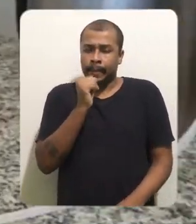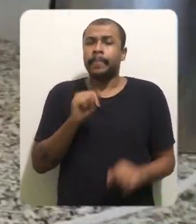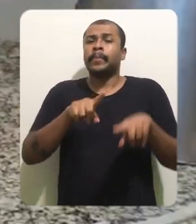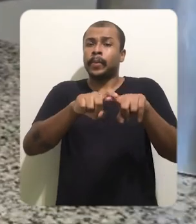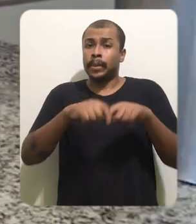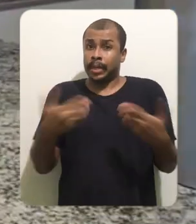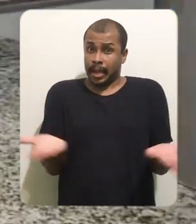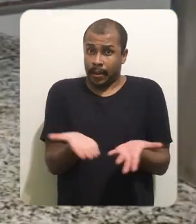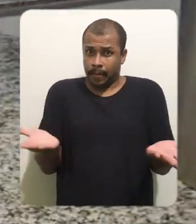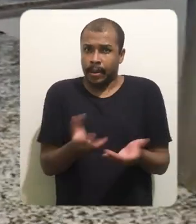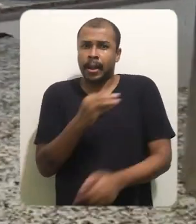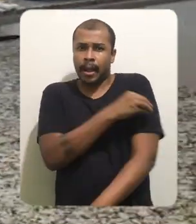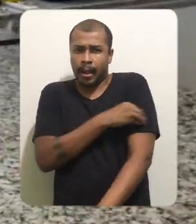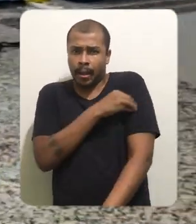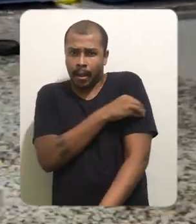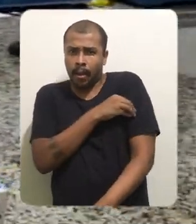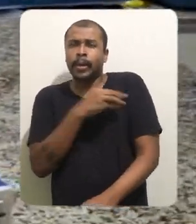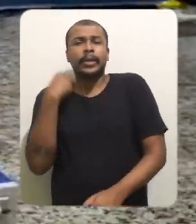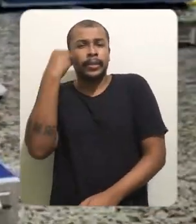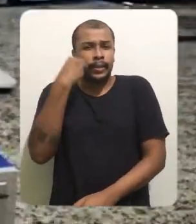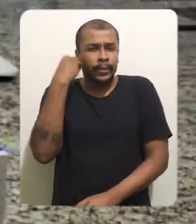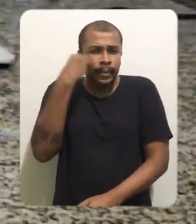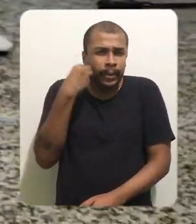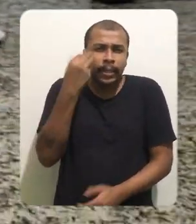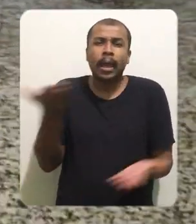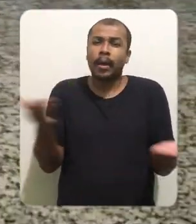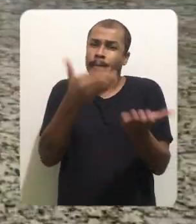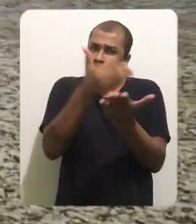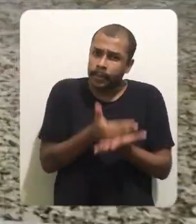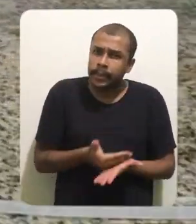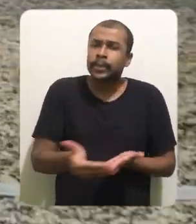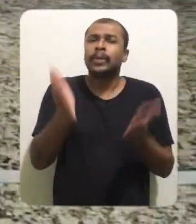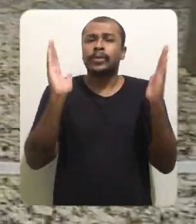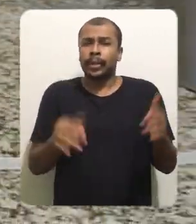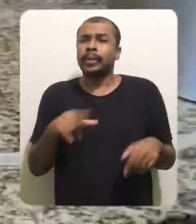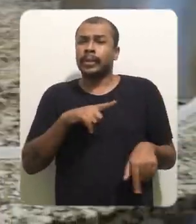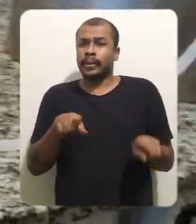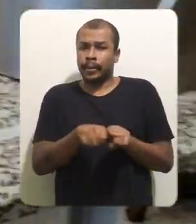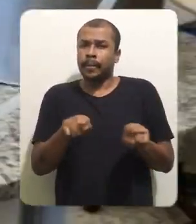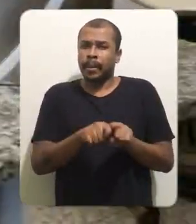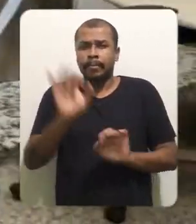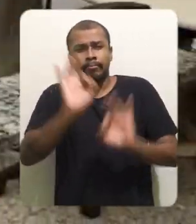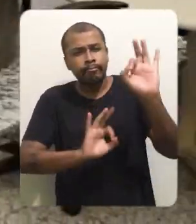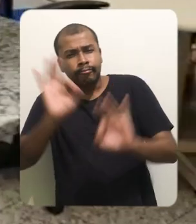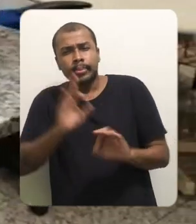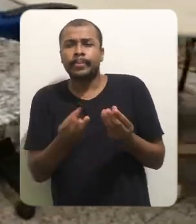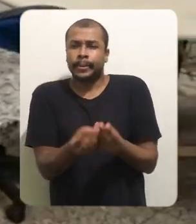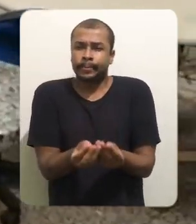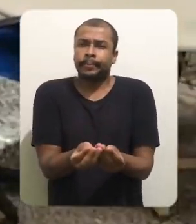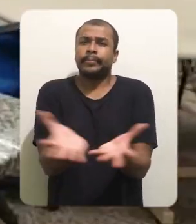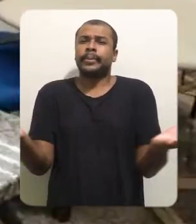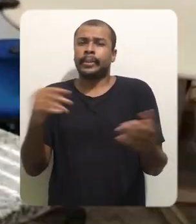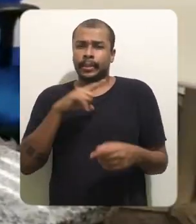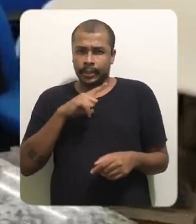Então, nessa formulação de álcool que nós testamos e já começamos a produção,